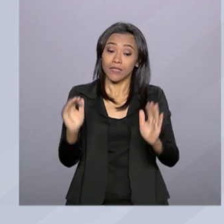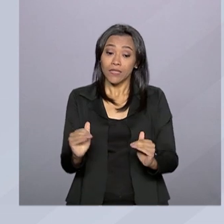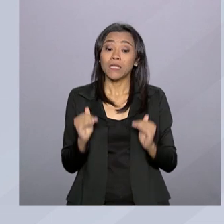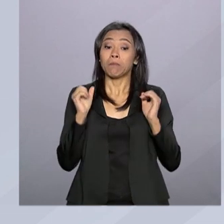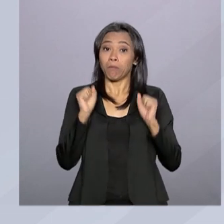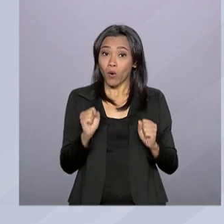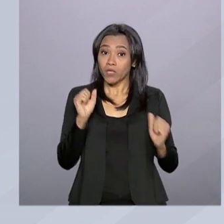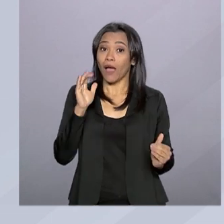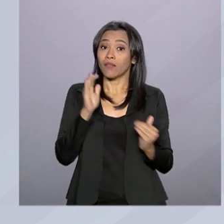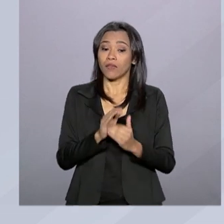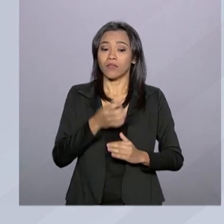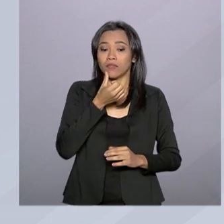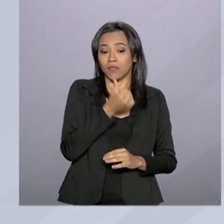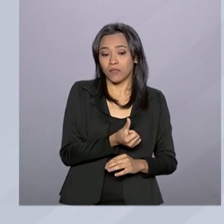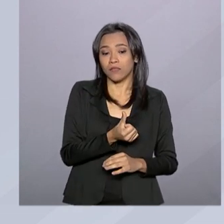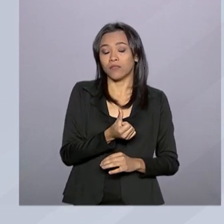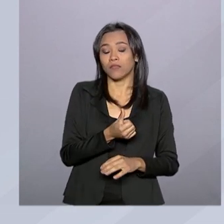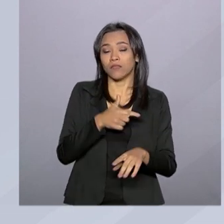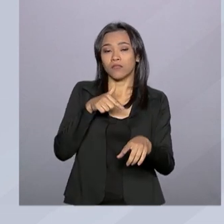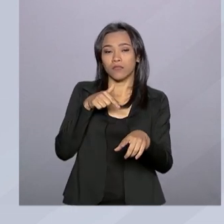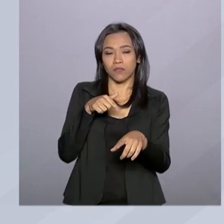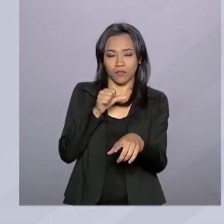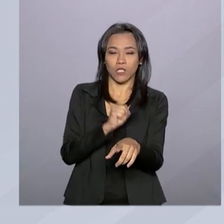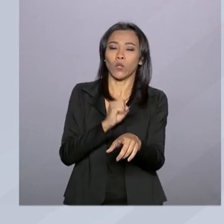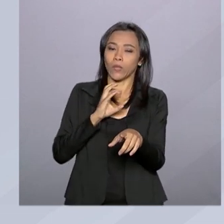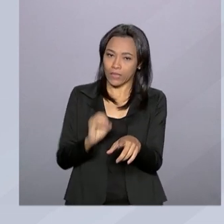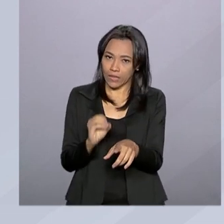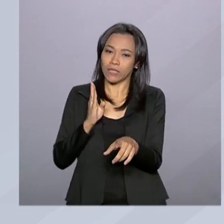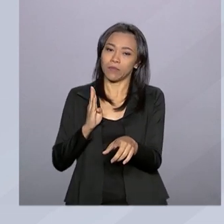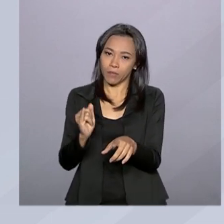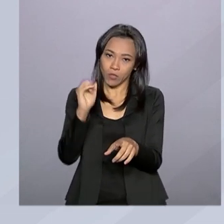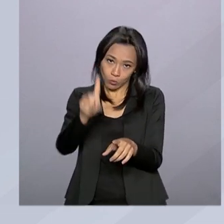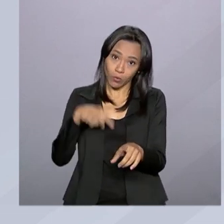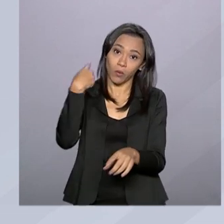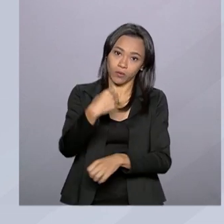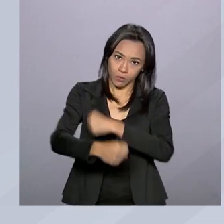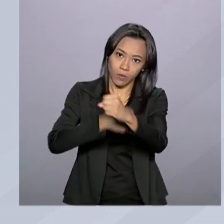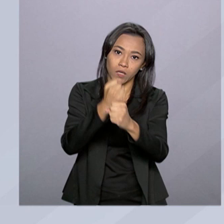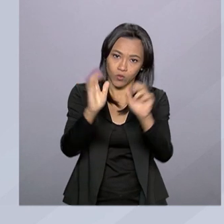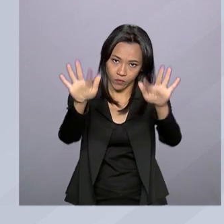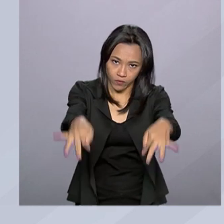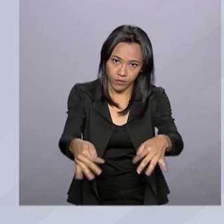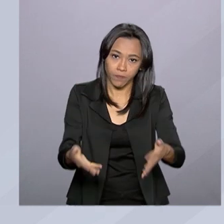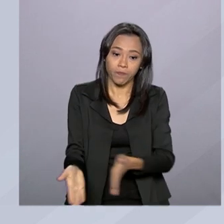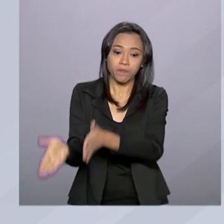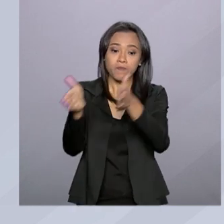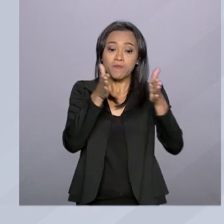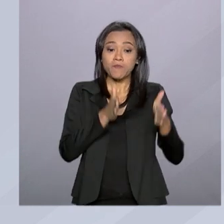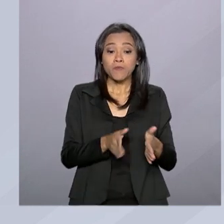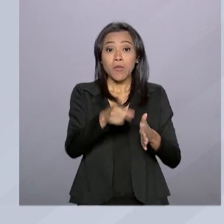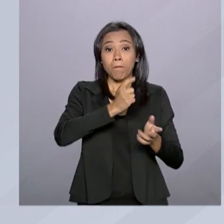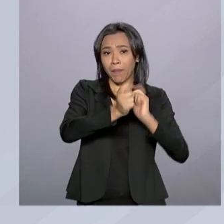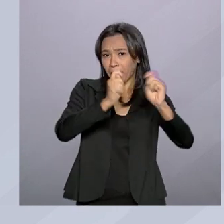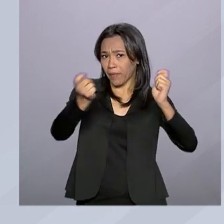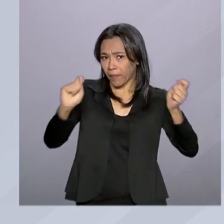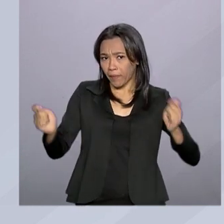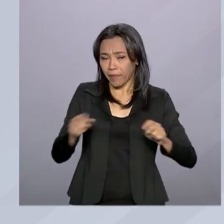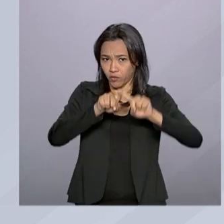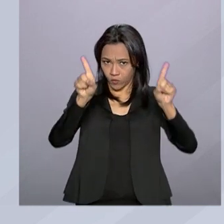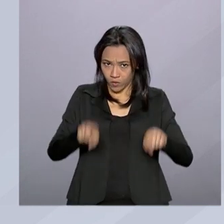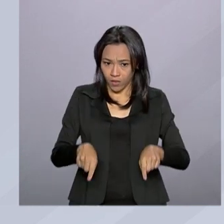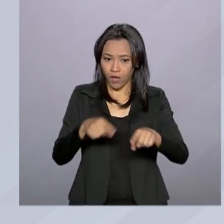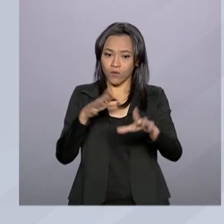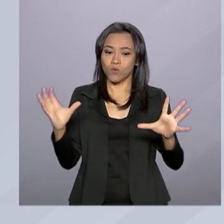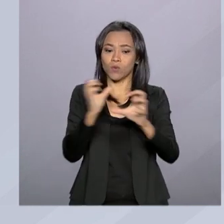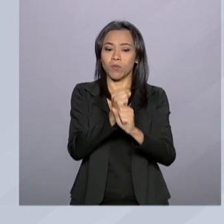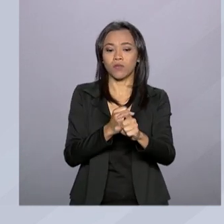chegar a quase R$ 680 bilhões no final do ano que vem. Já os gastos com o pessoal somam R$